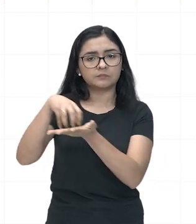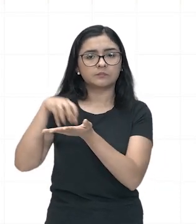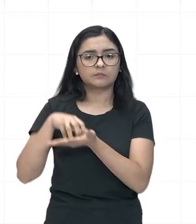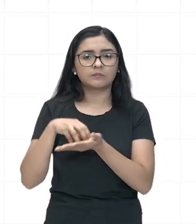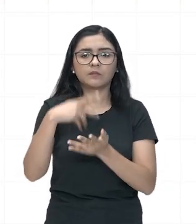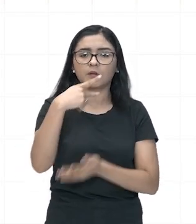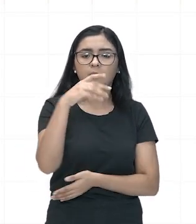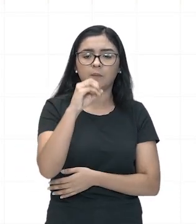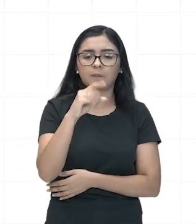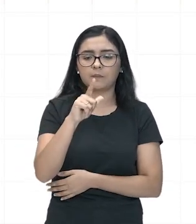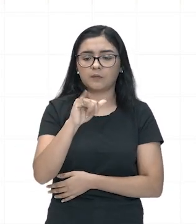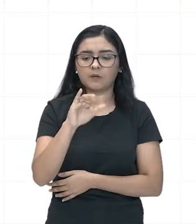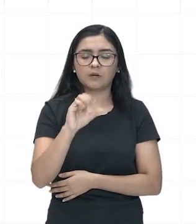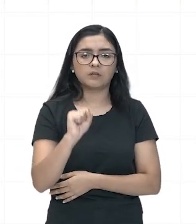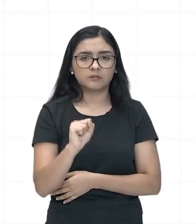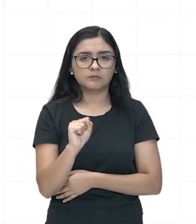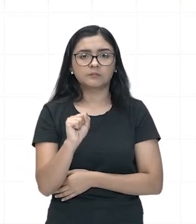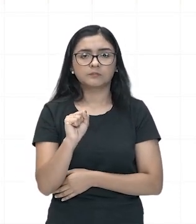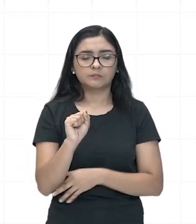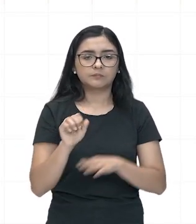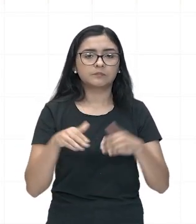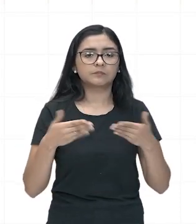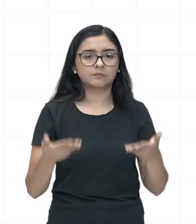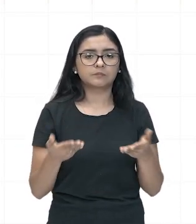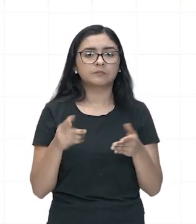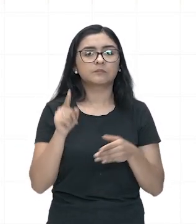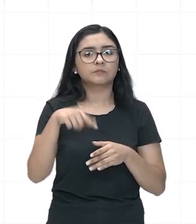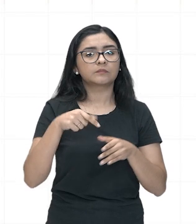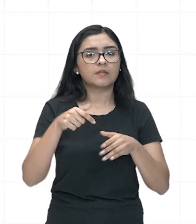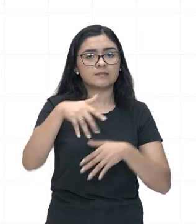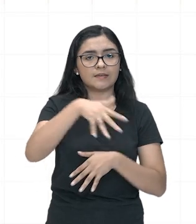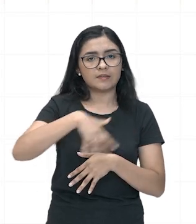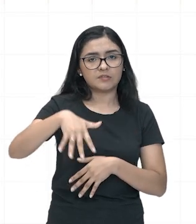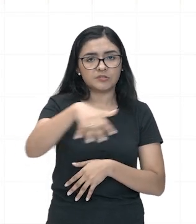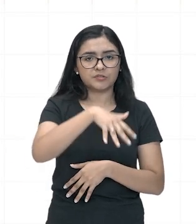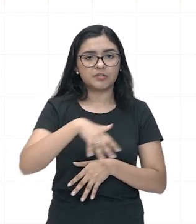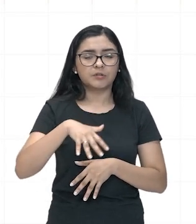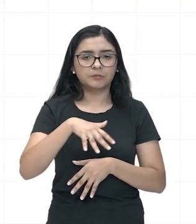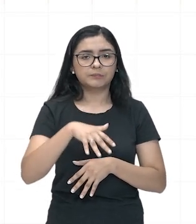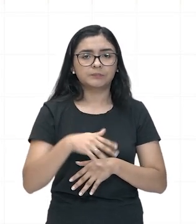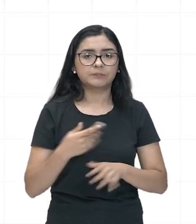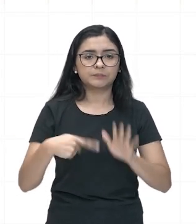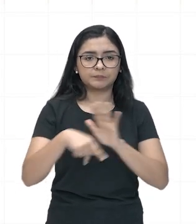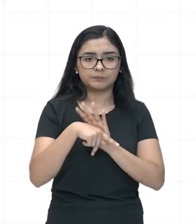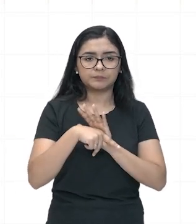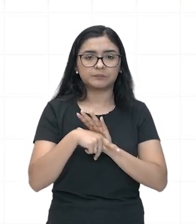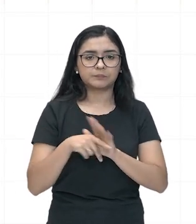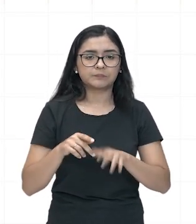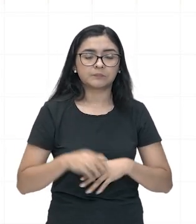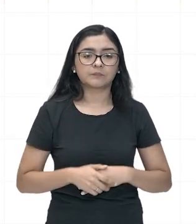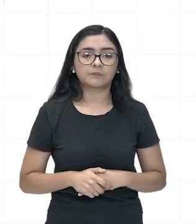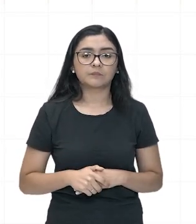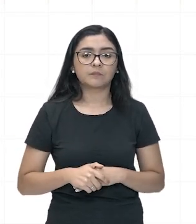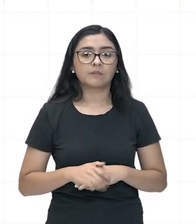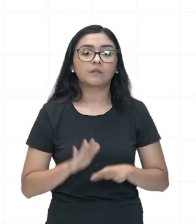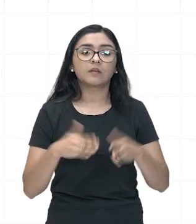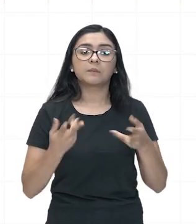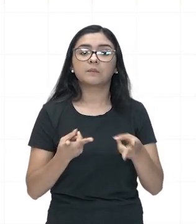falar de cidades-estados aí nessa região, olha só. Nós vamos ver que